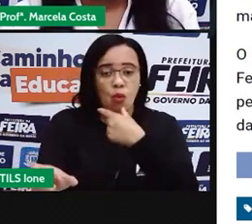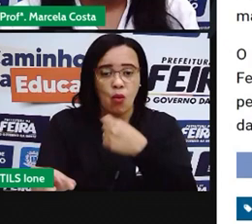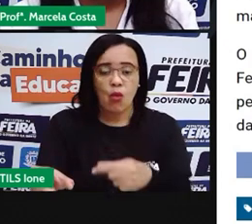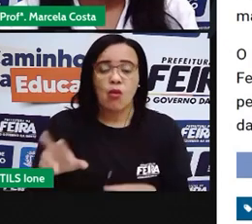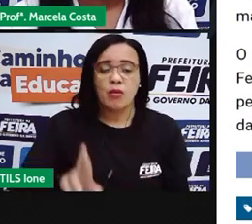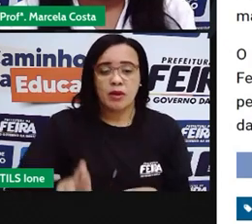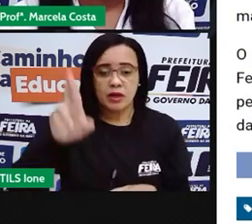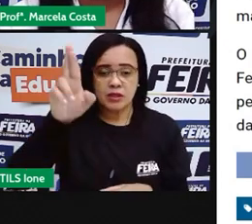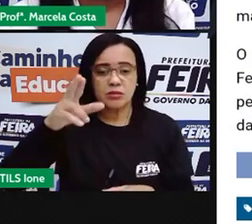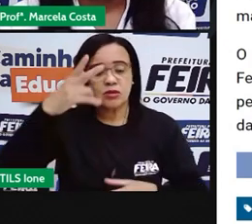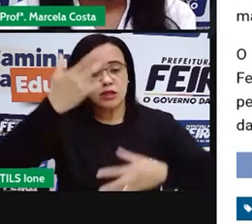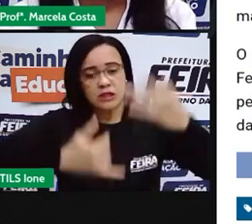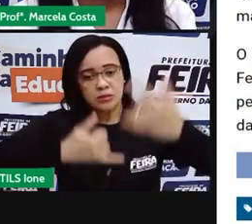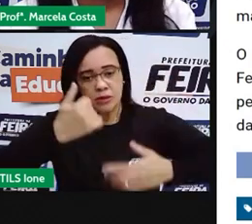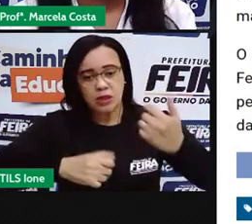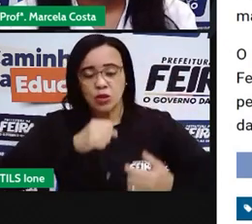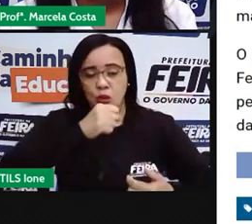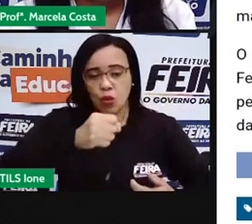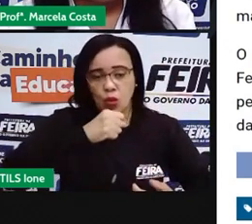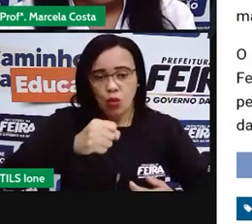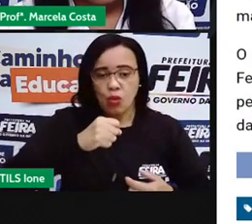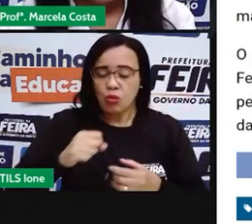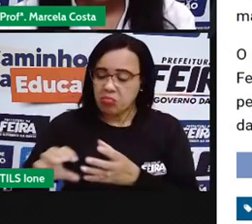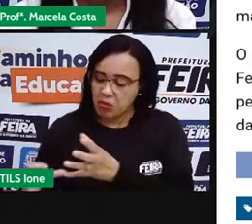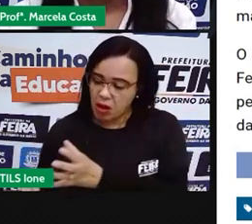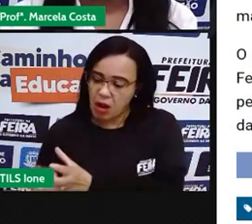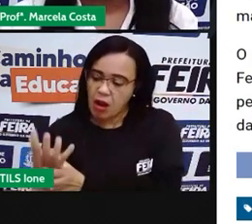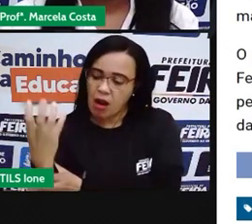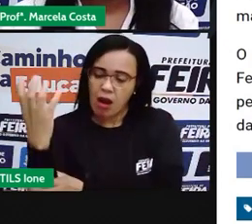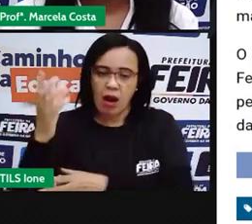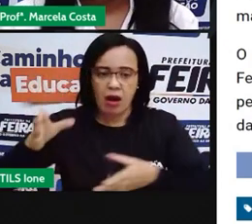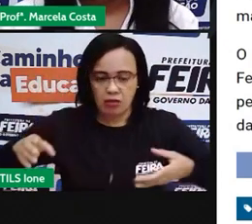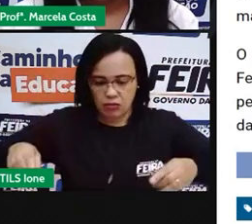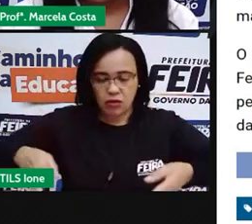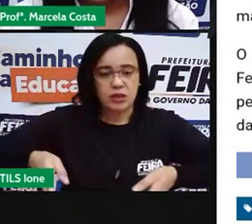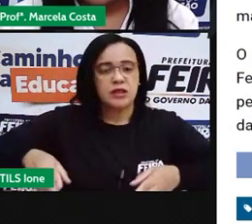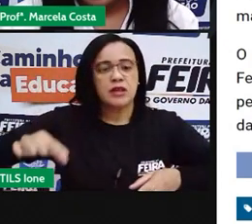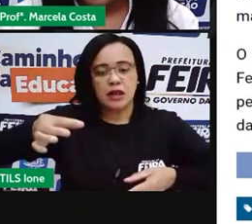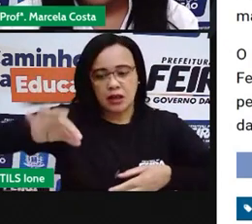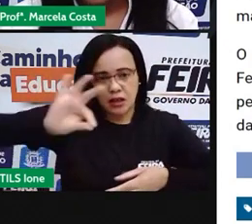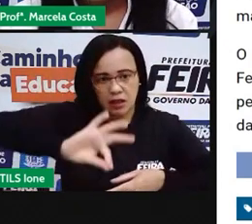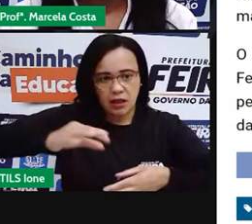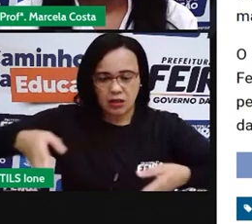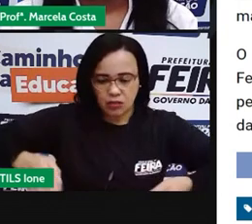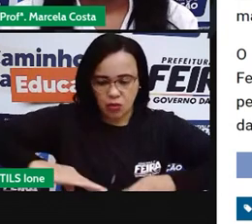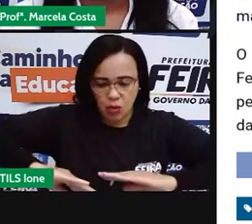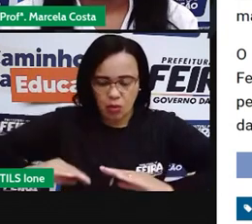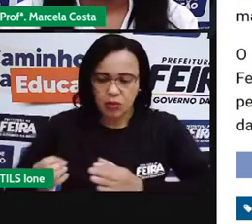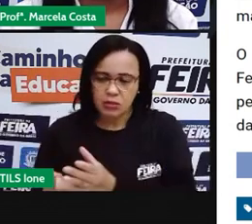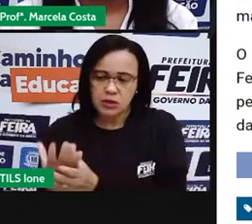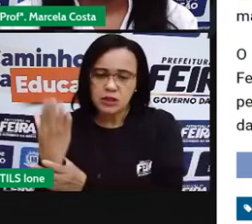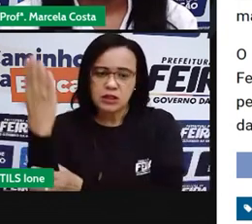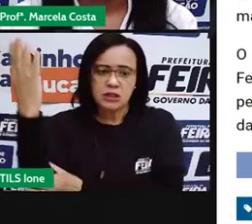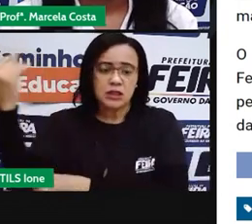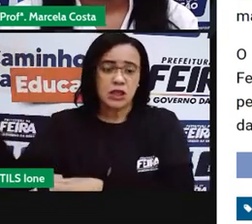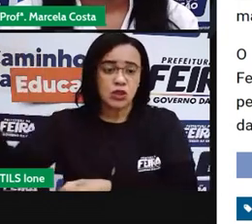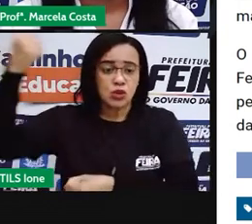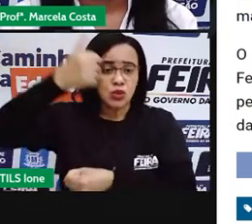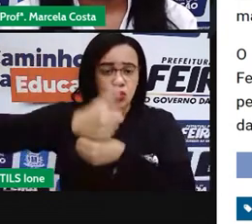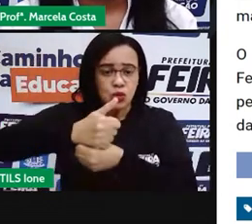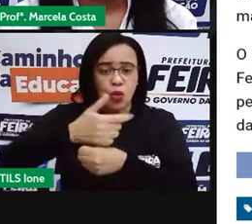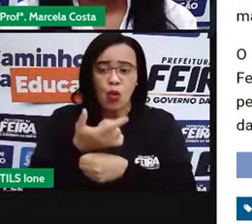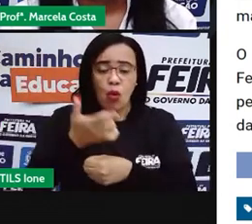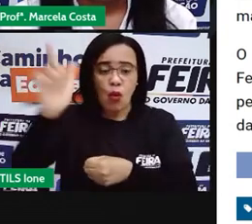disse que a árvore foi plantada para substituir outra da espécie sabiá, que estava defiando